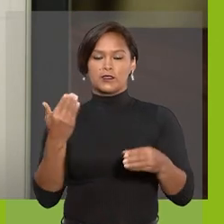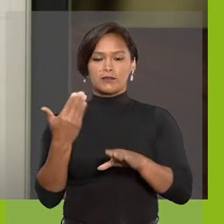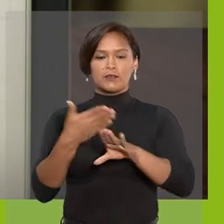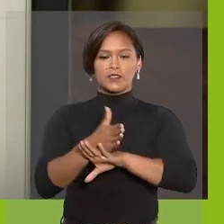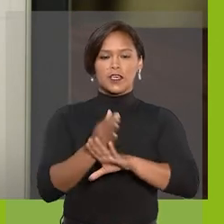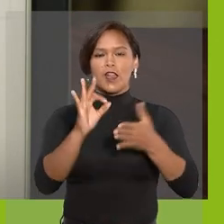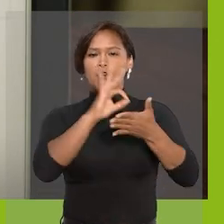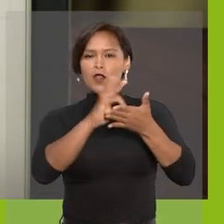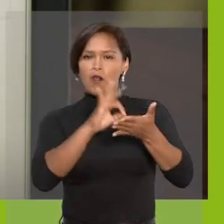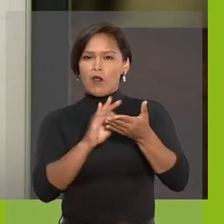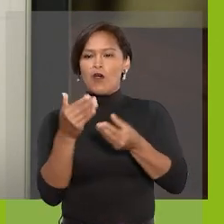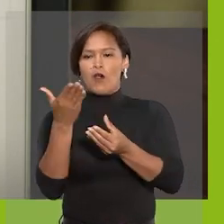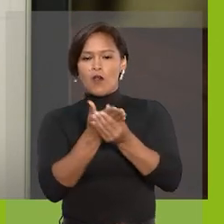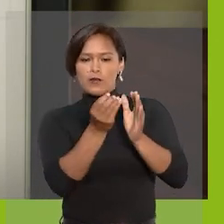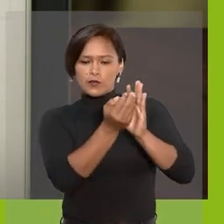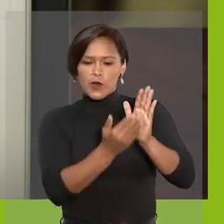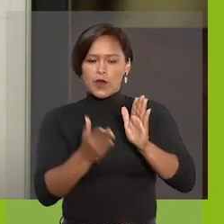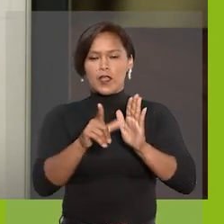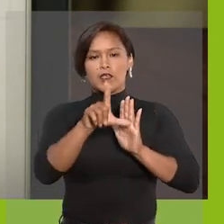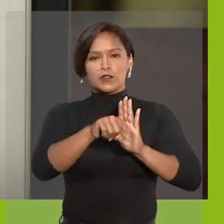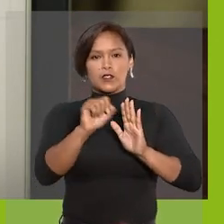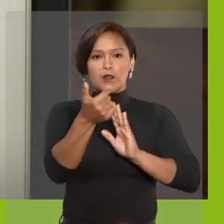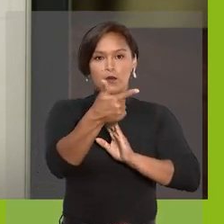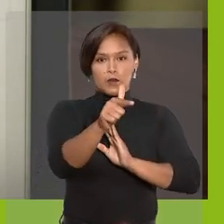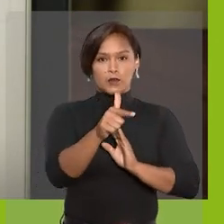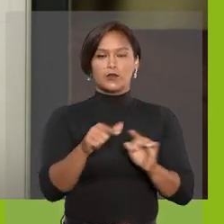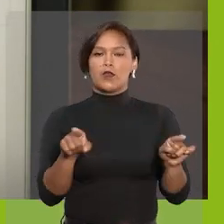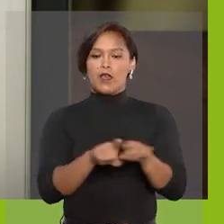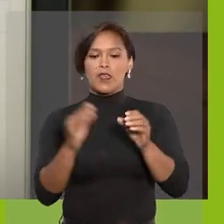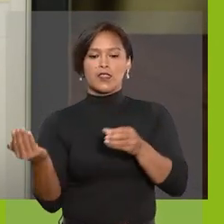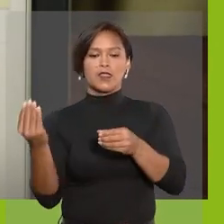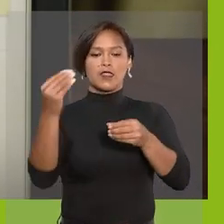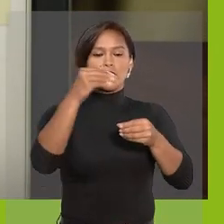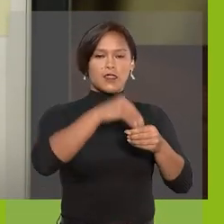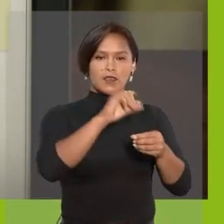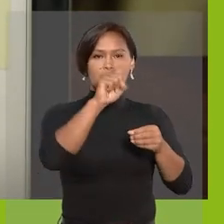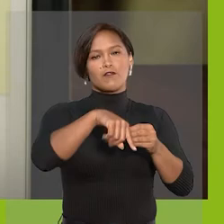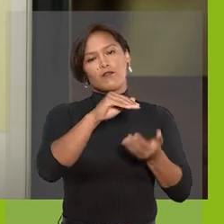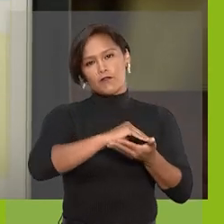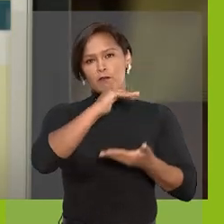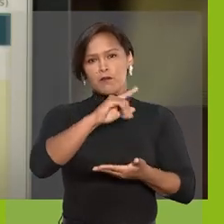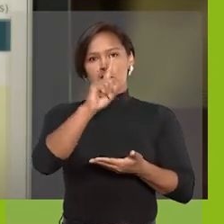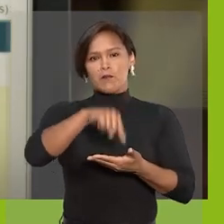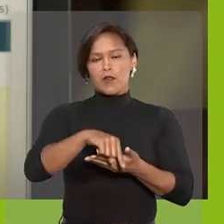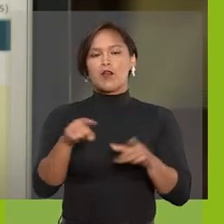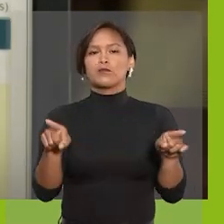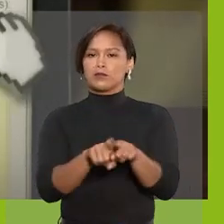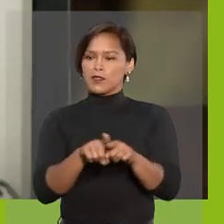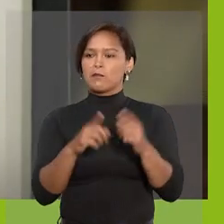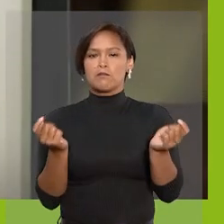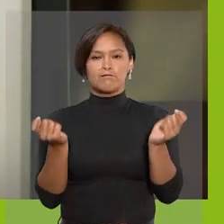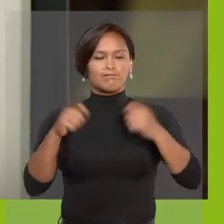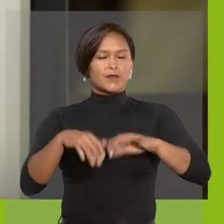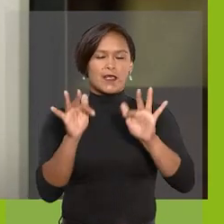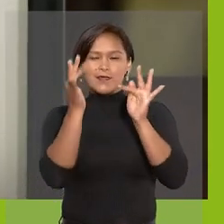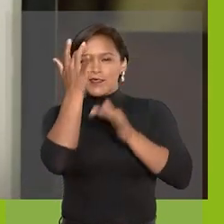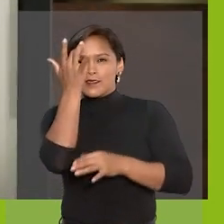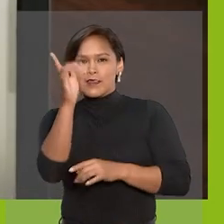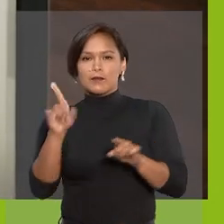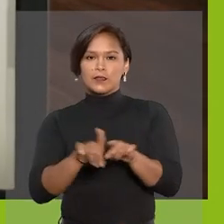anotações no arquivo clicando aqui. Devolver um bloco à unidade remetente também é simples.